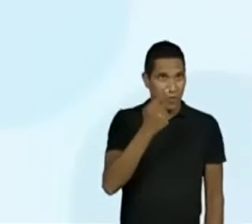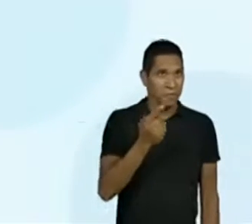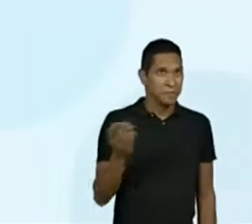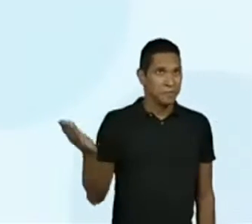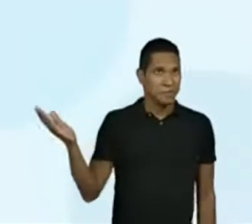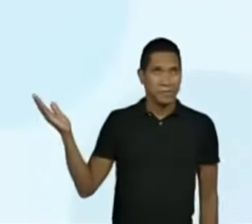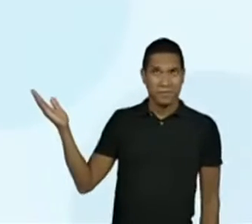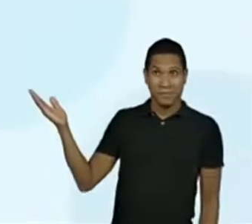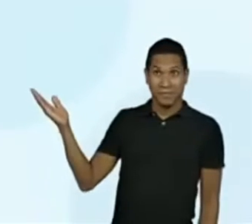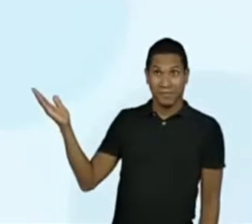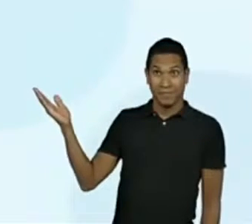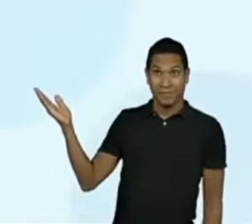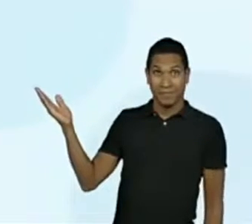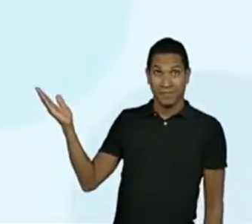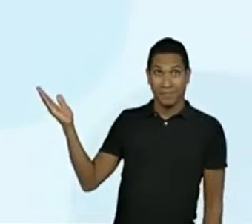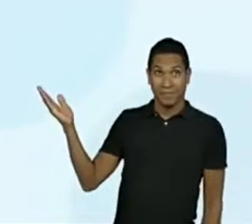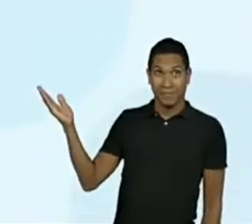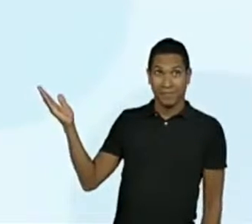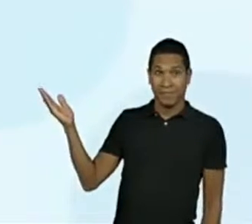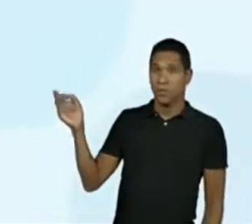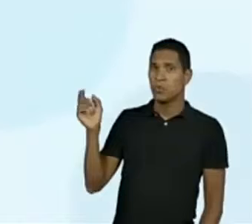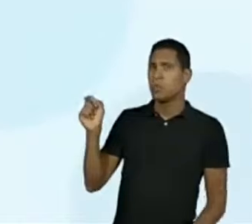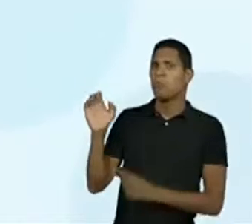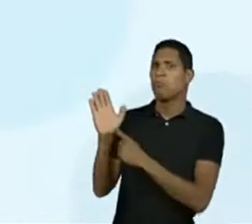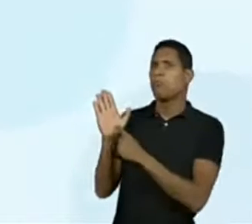O que o relógio registra?